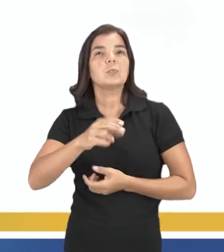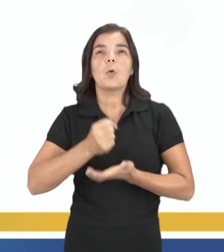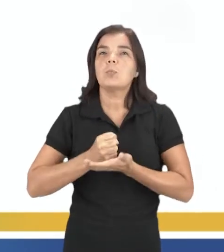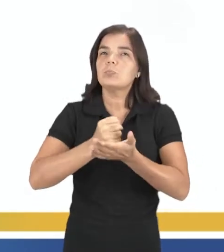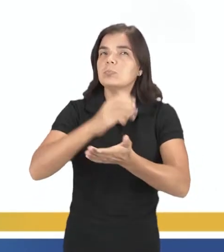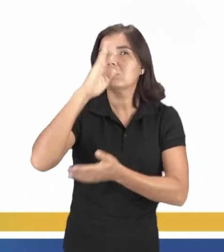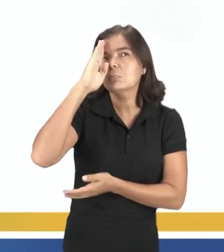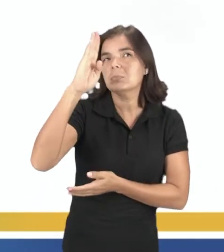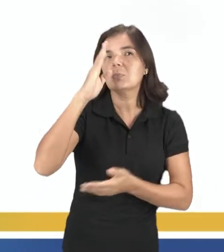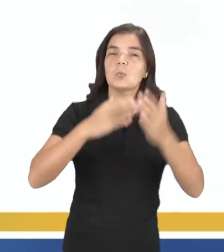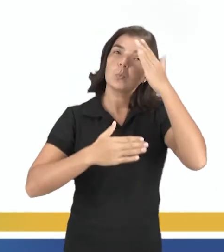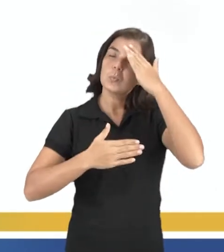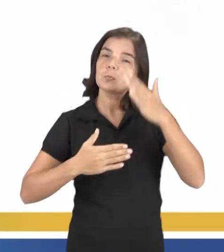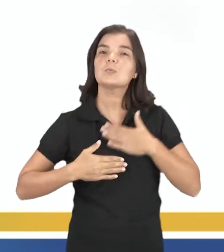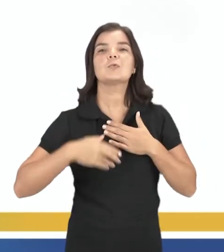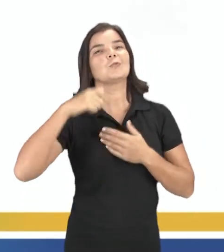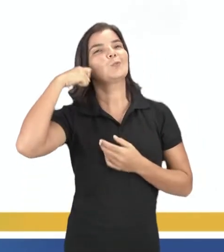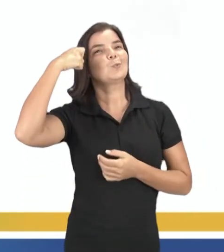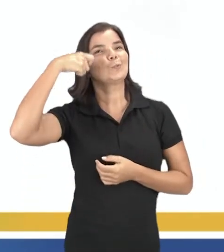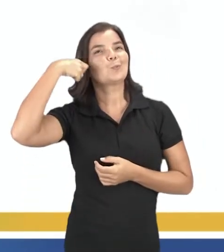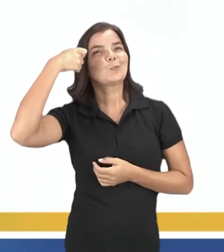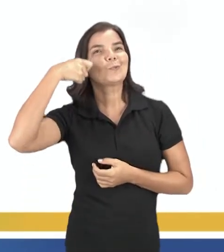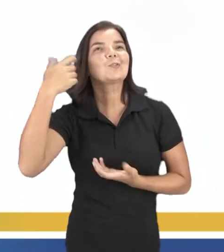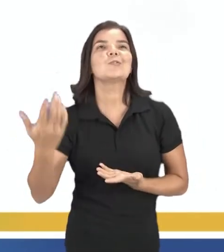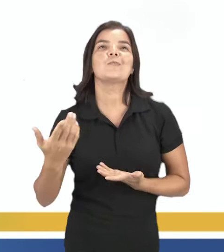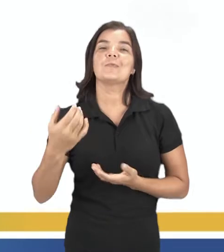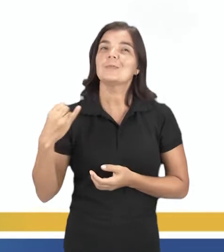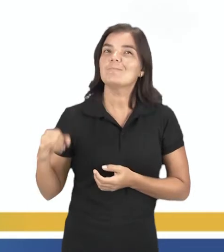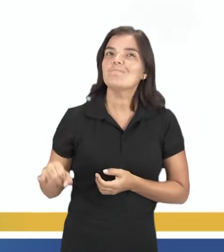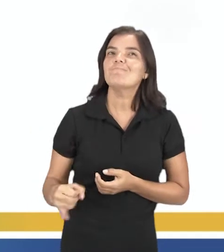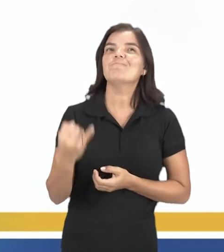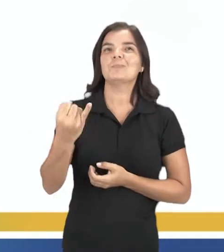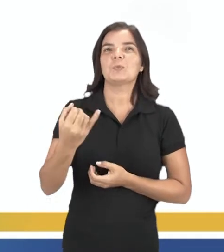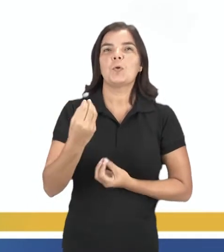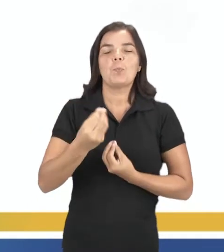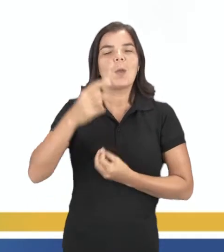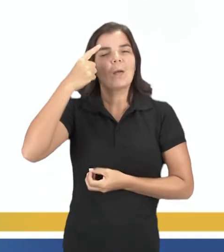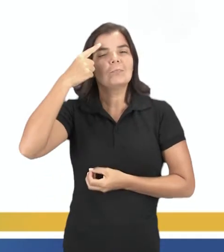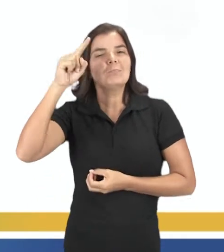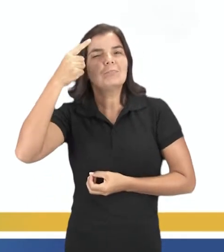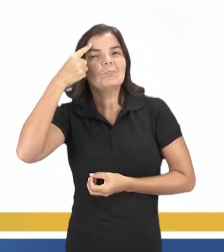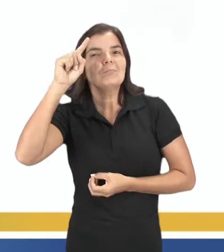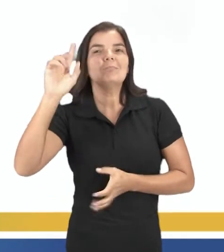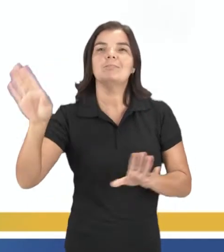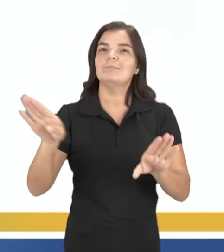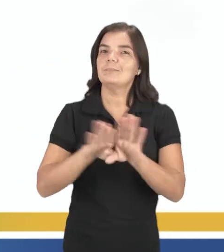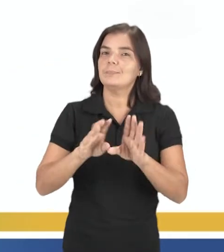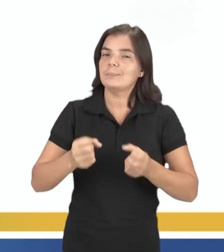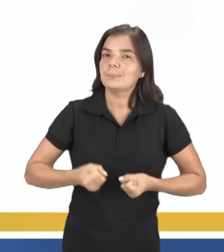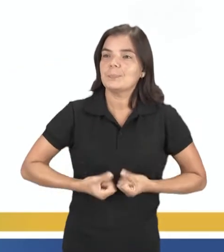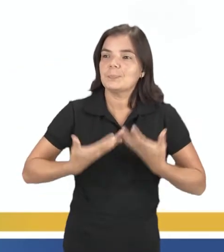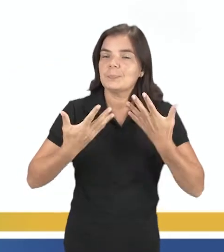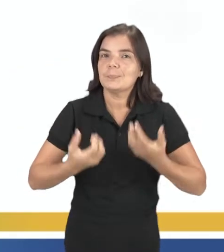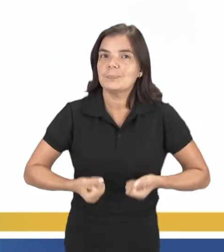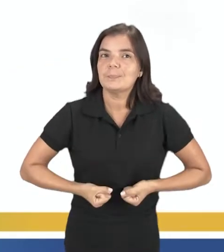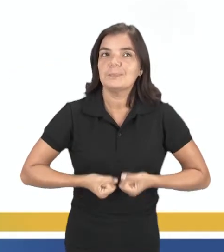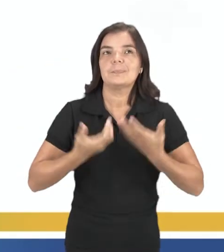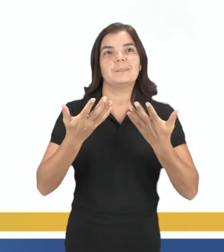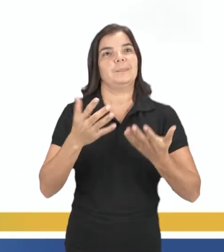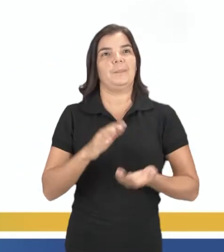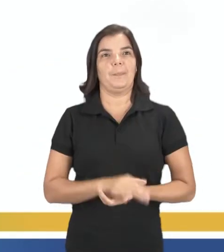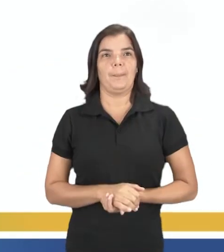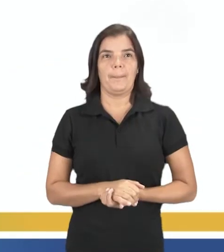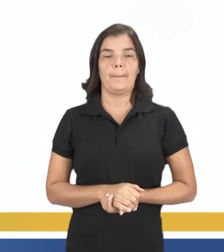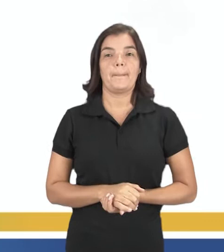principal, o corpo do artista, privilegiando-o como meio de criatividade e de